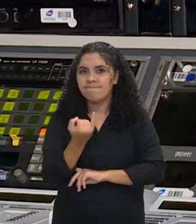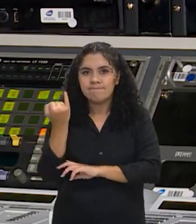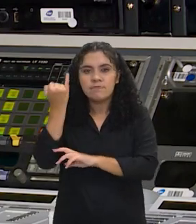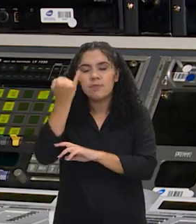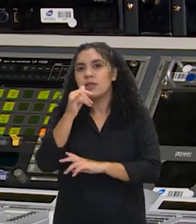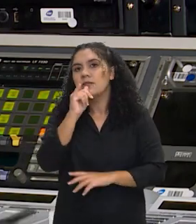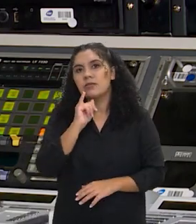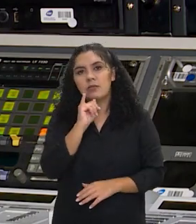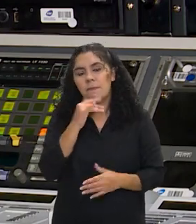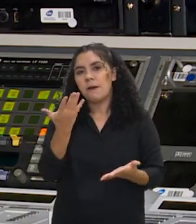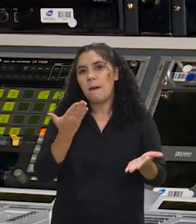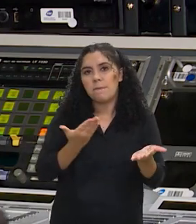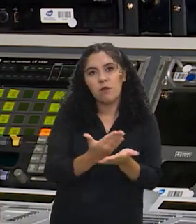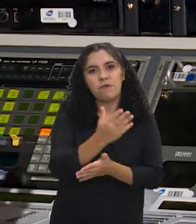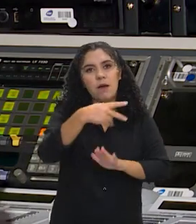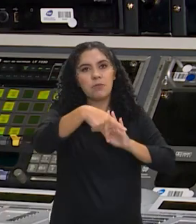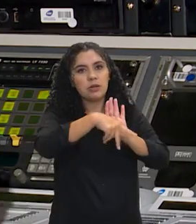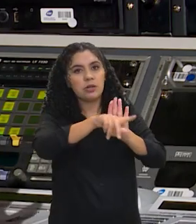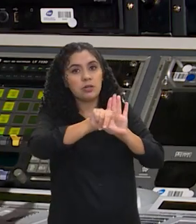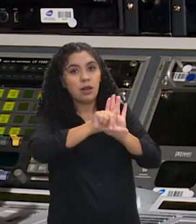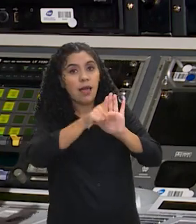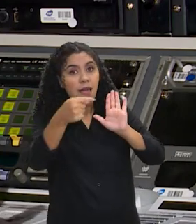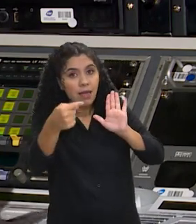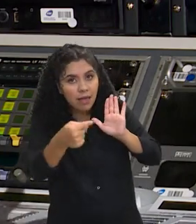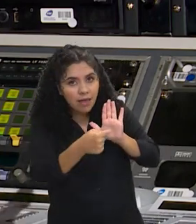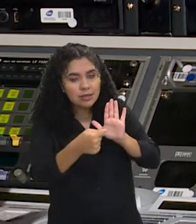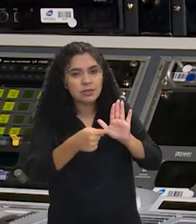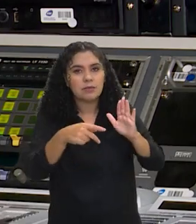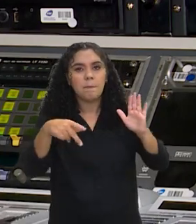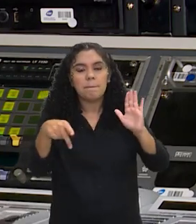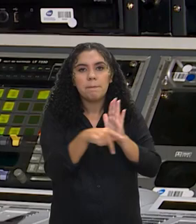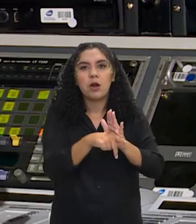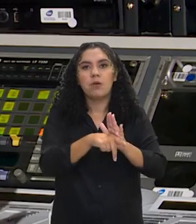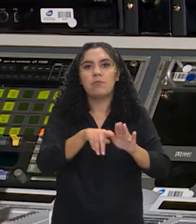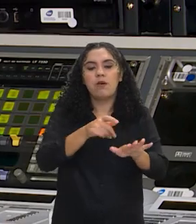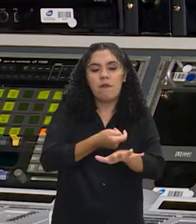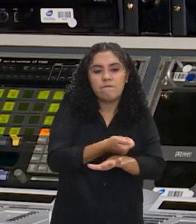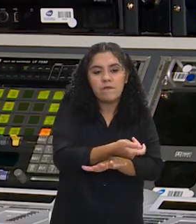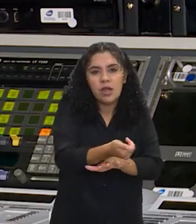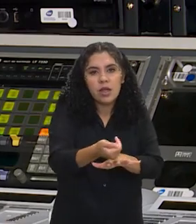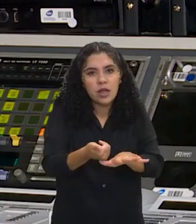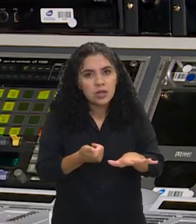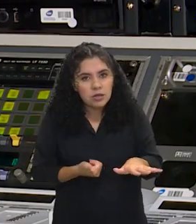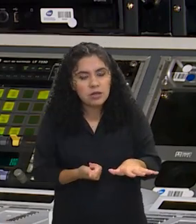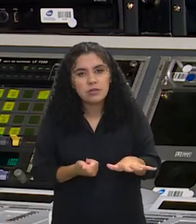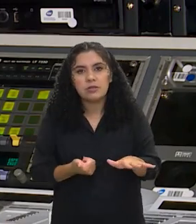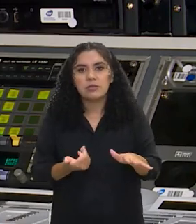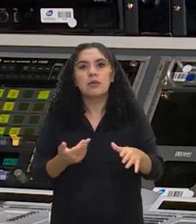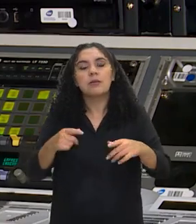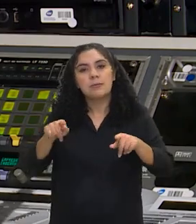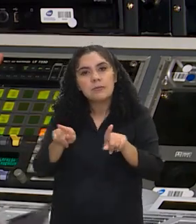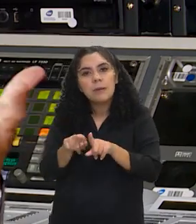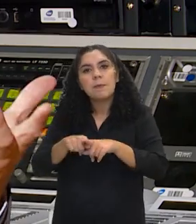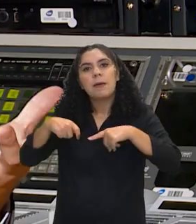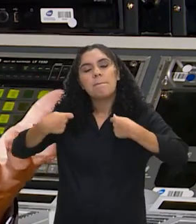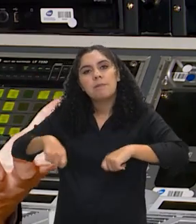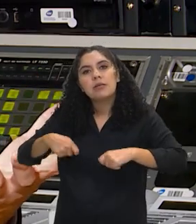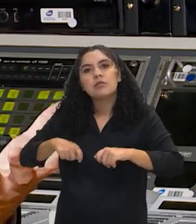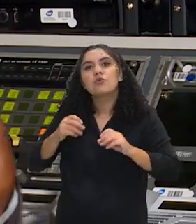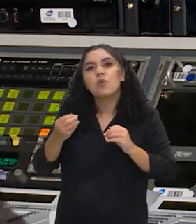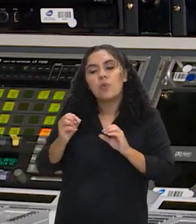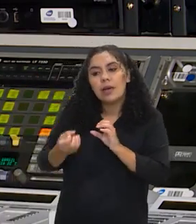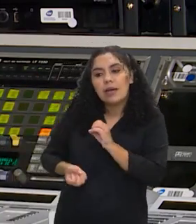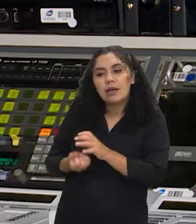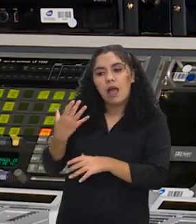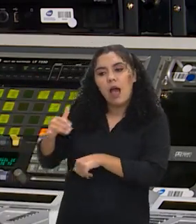quando eu estou falando de aprovar um projeto de lei das fake news, nada vai adiantar se eu não criar os instrumentos e a capacidade para os cidadãos,